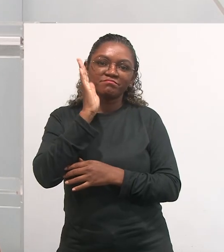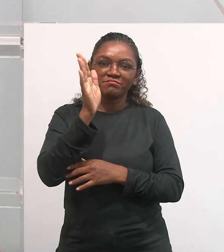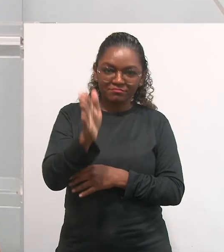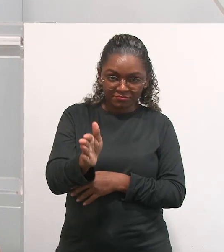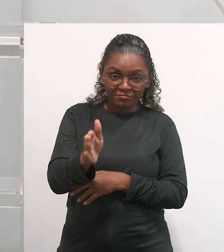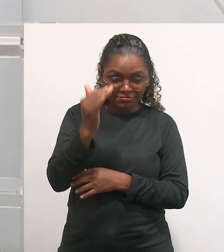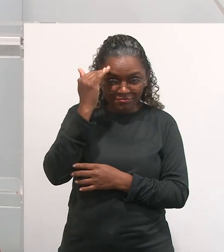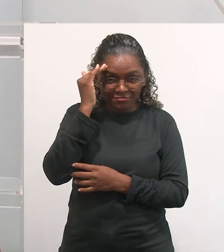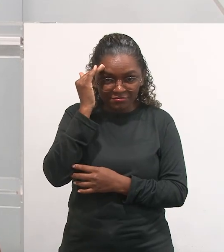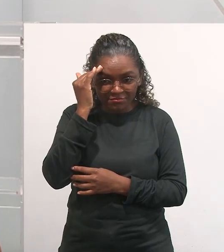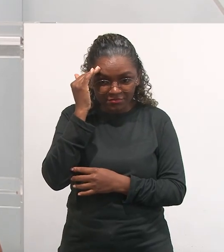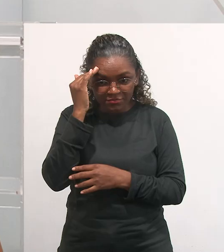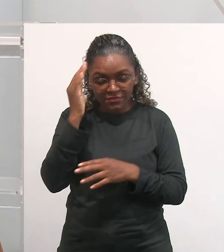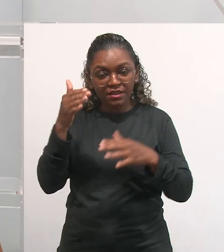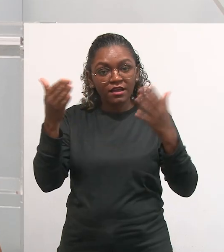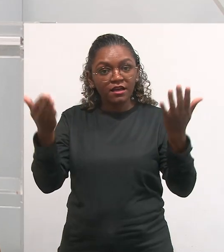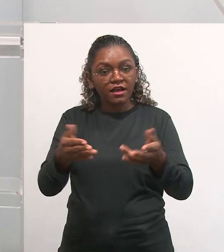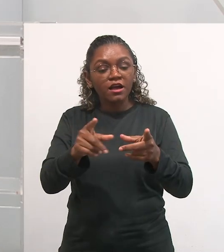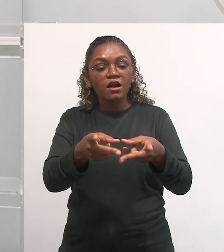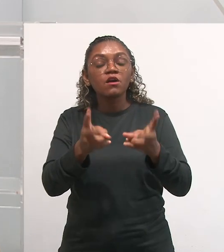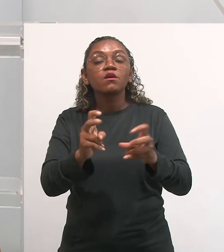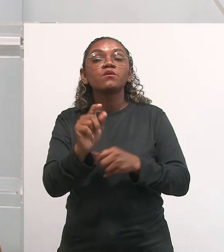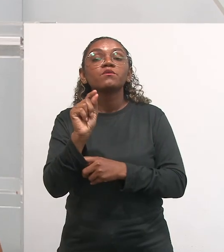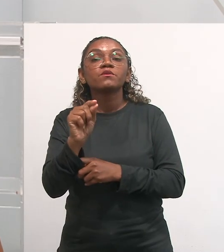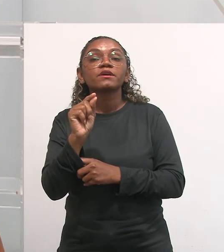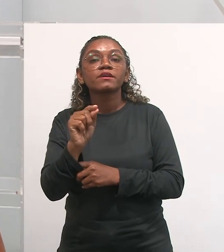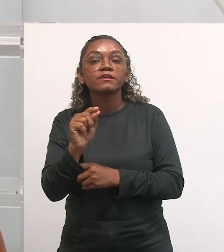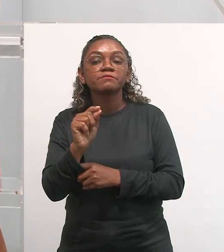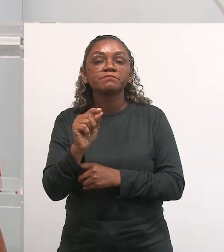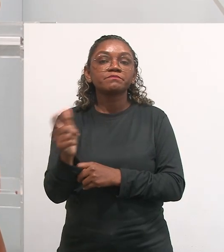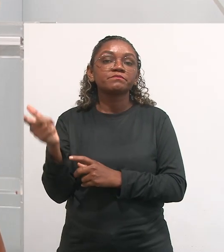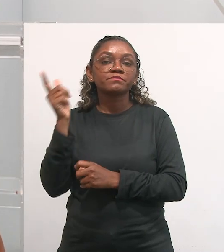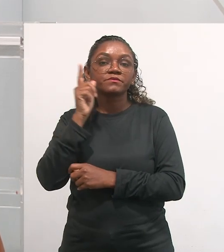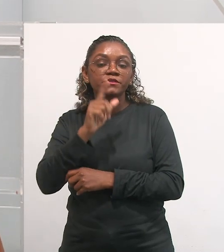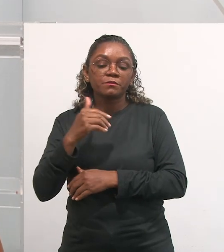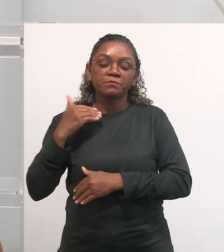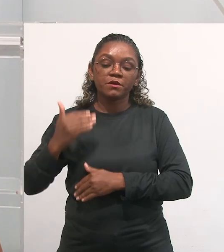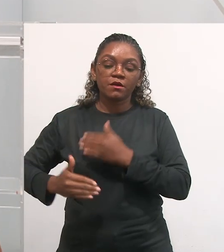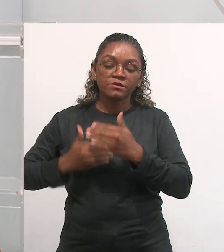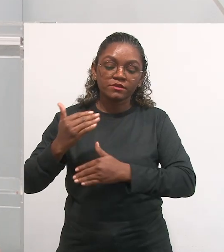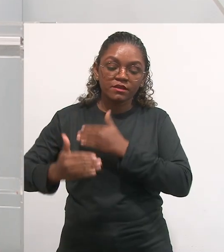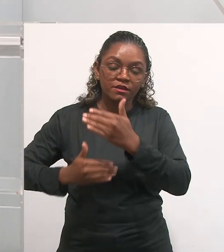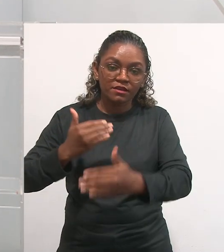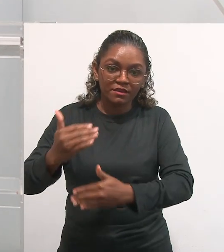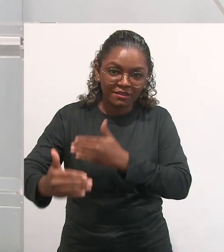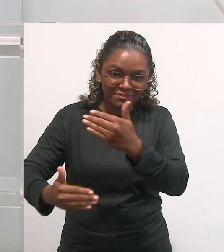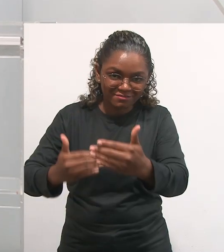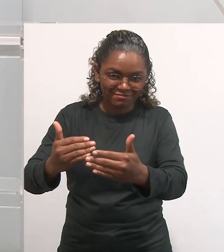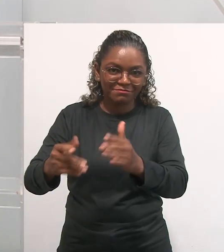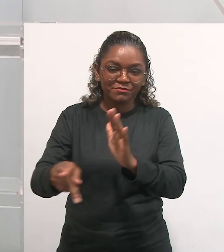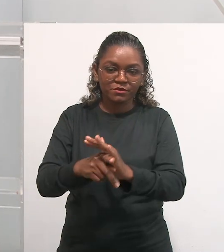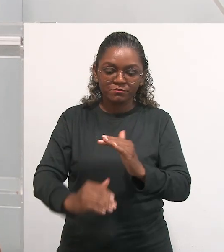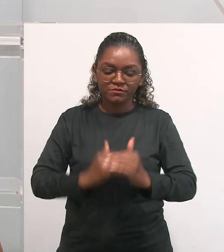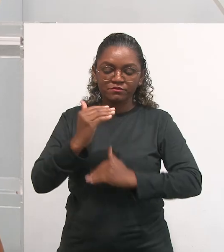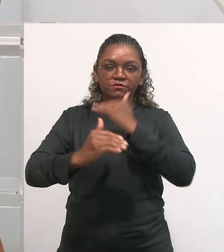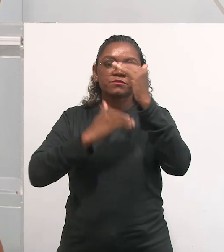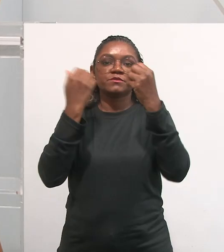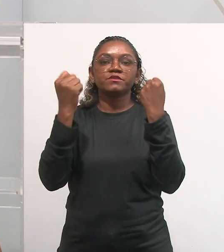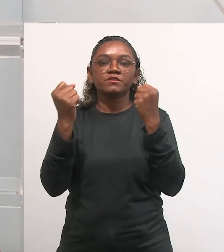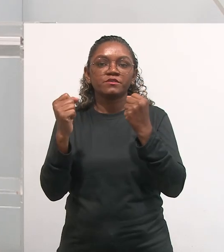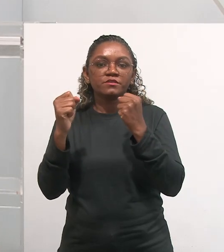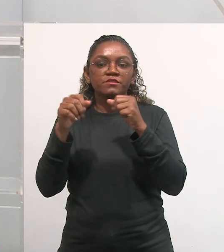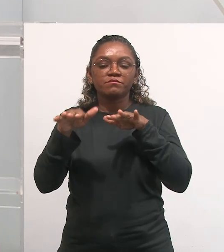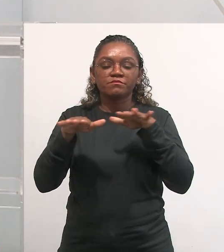pode identificar, inferir o processo de desenvolvimento psicomotor que o